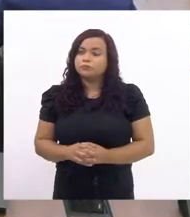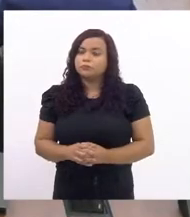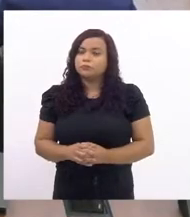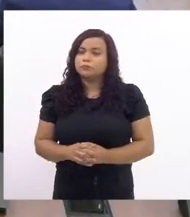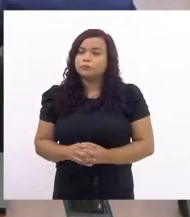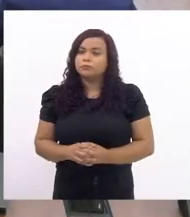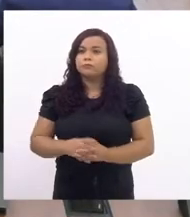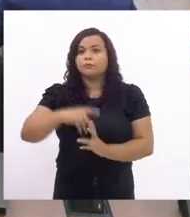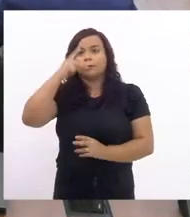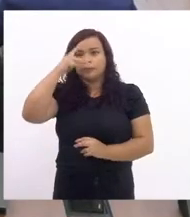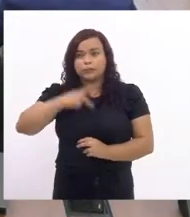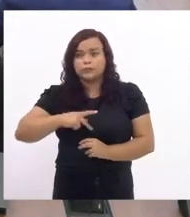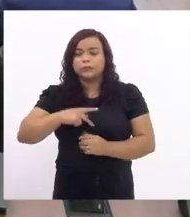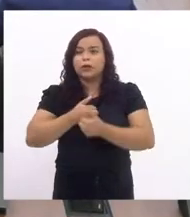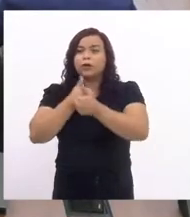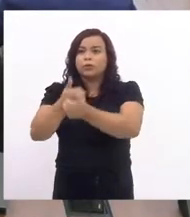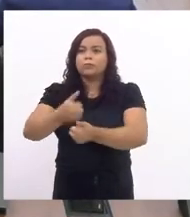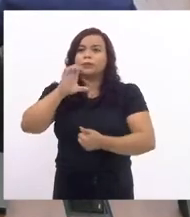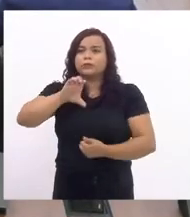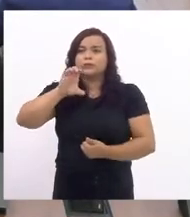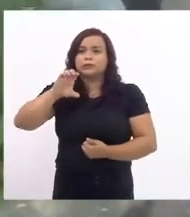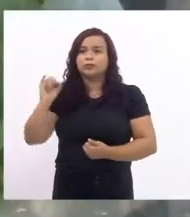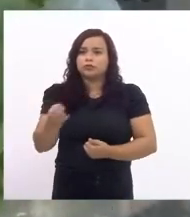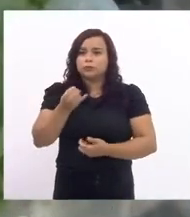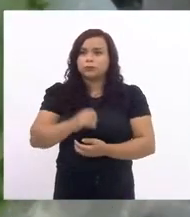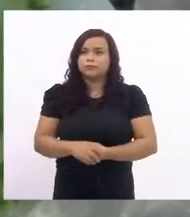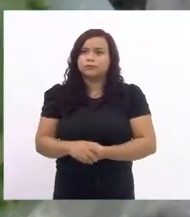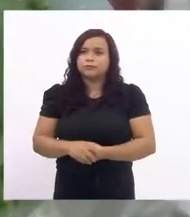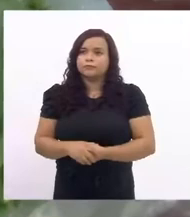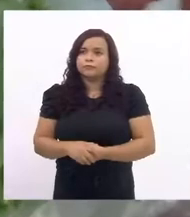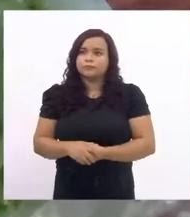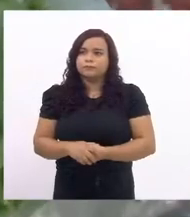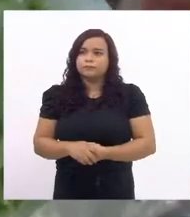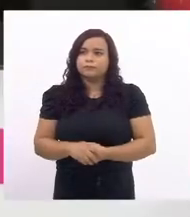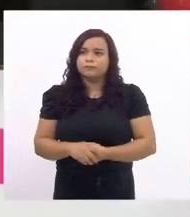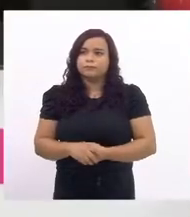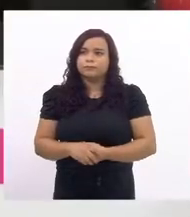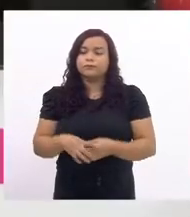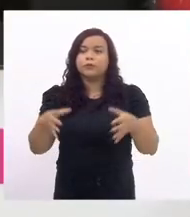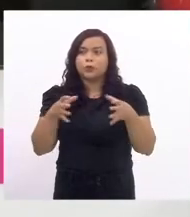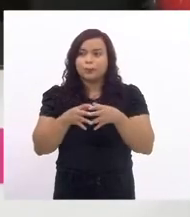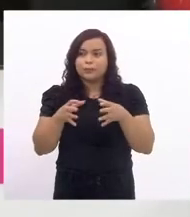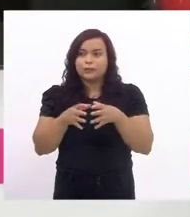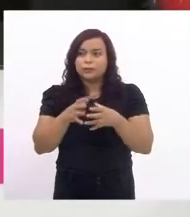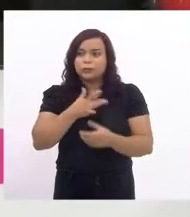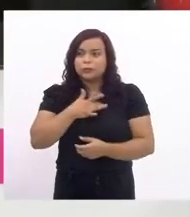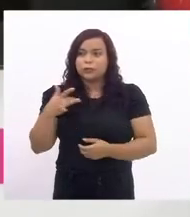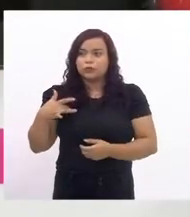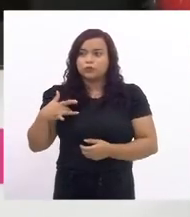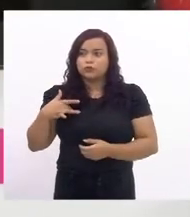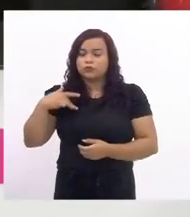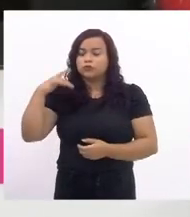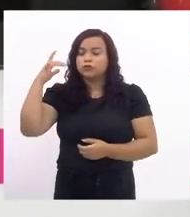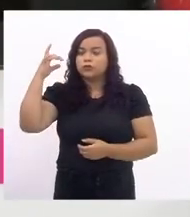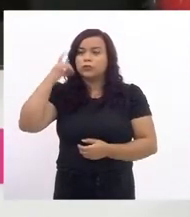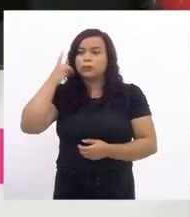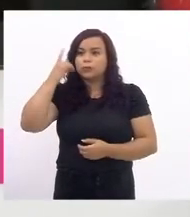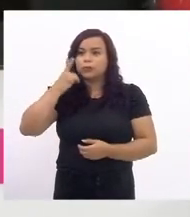presidente acompanho a CCJ pela comissão de saúde deputada Marta Rocha